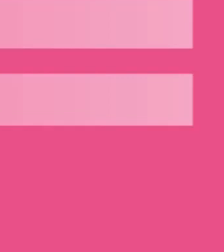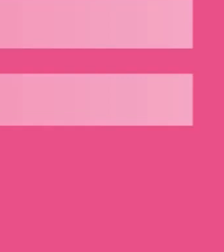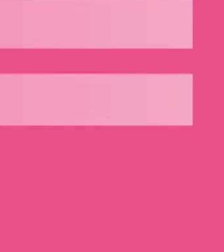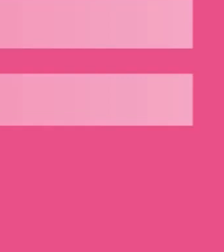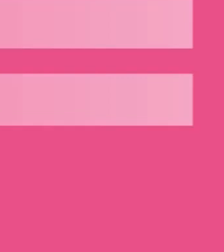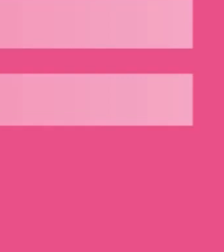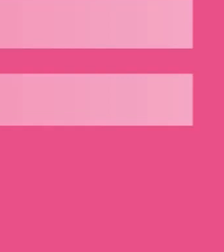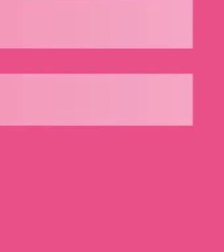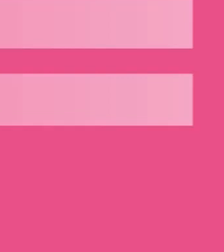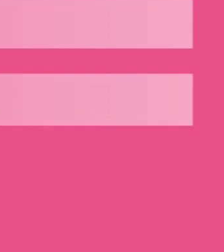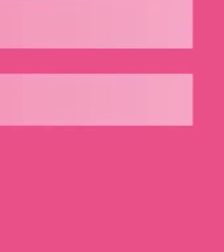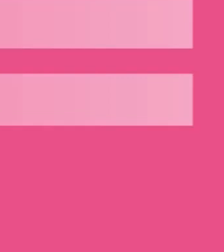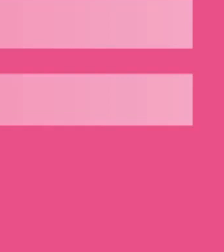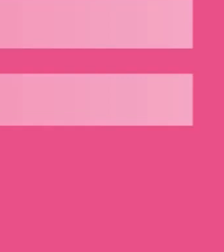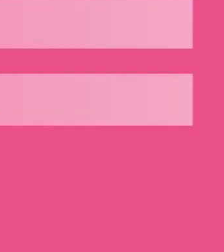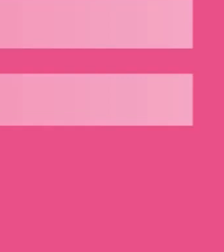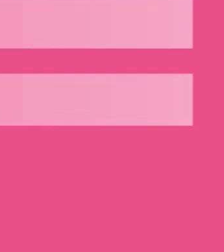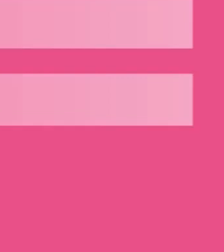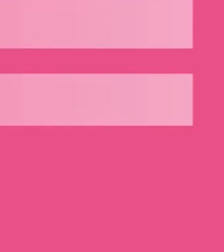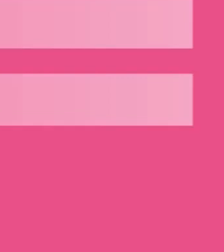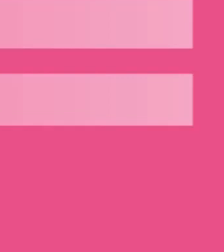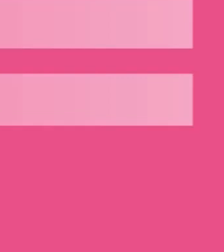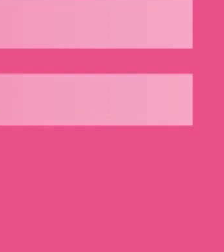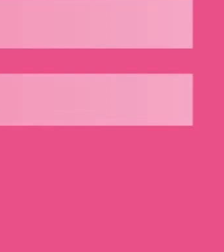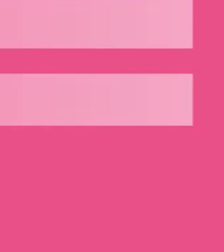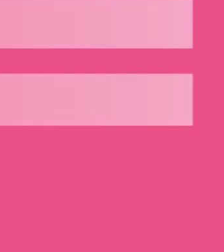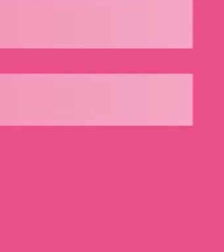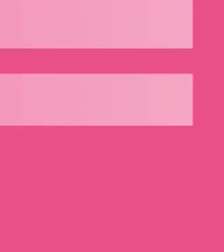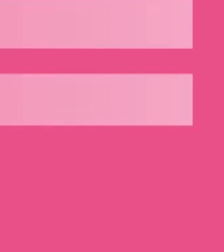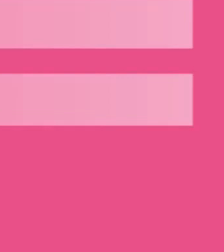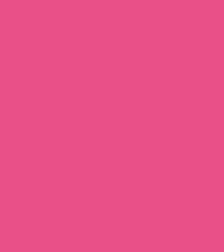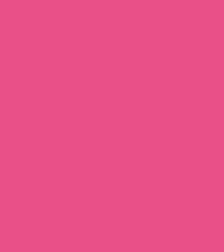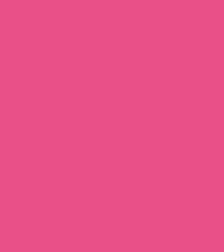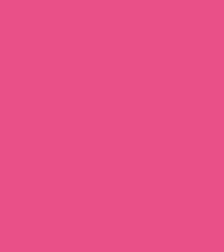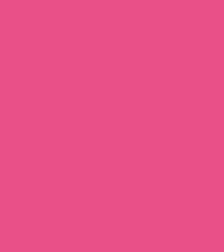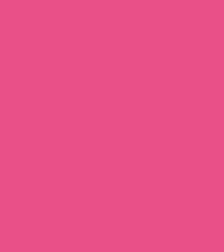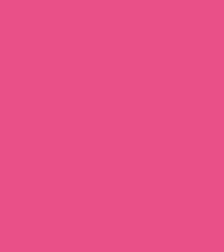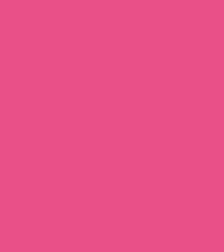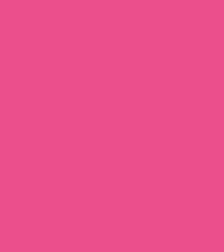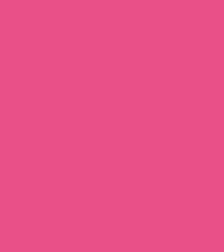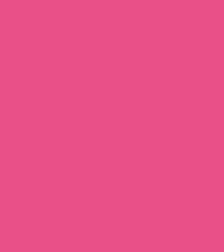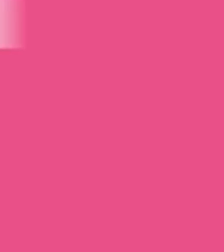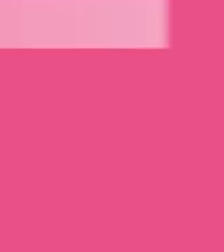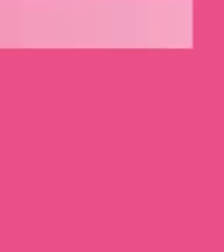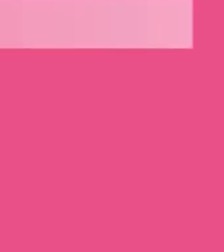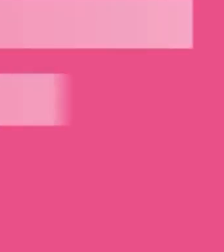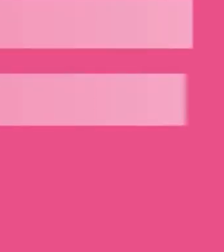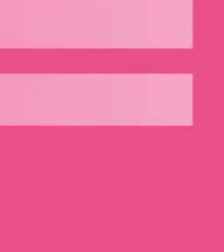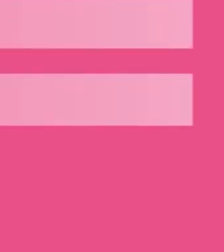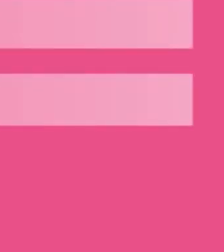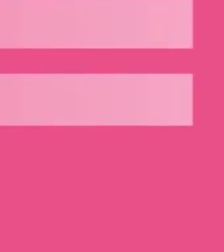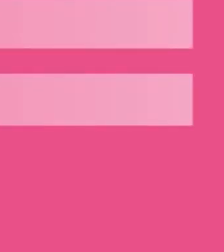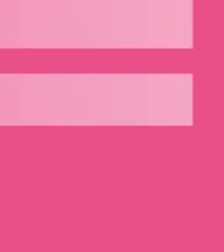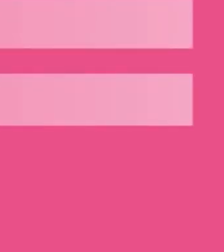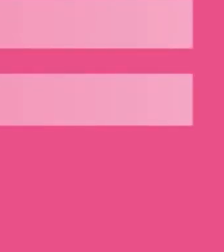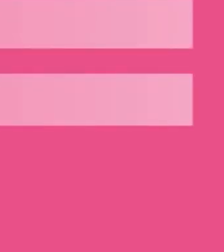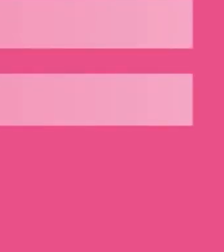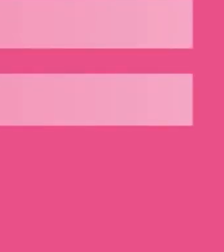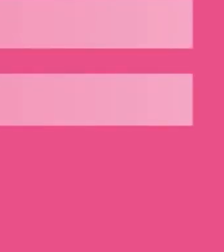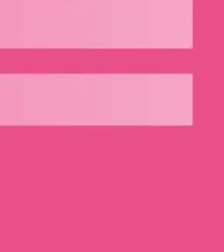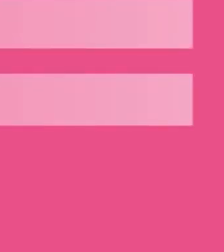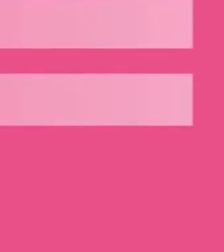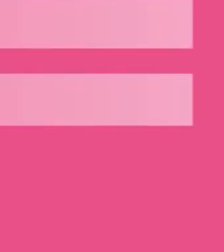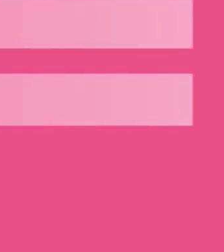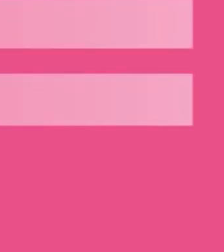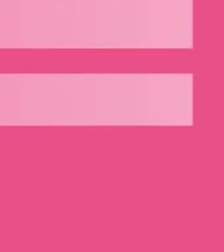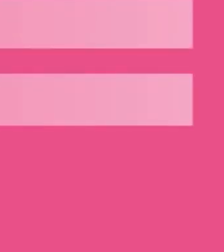seis meses de experiência na área. Salário a combinar. Há também duas vagas para costureira. Com salário de R$